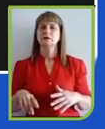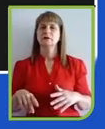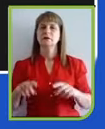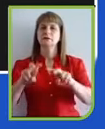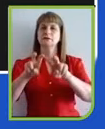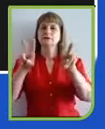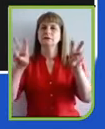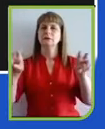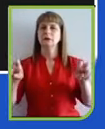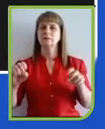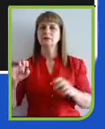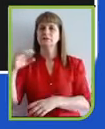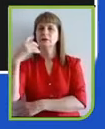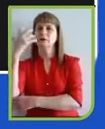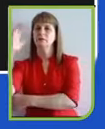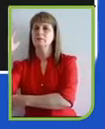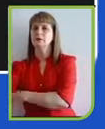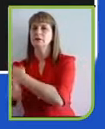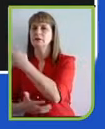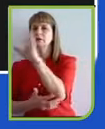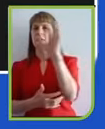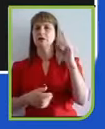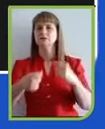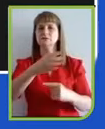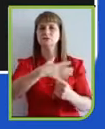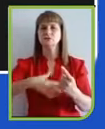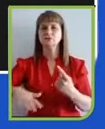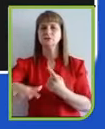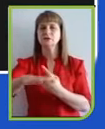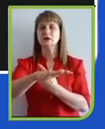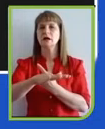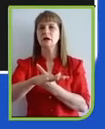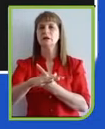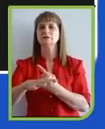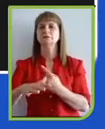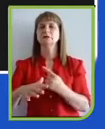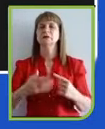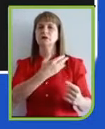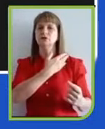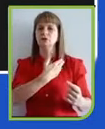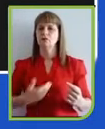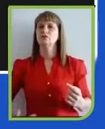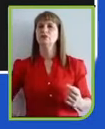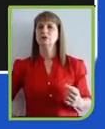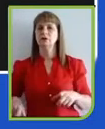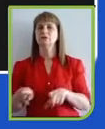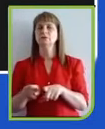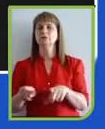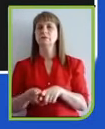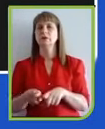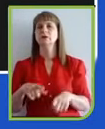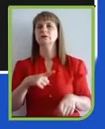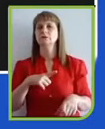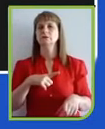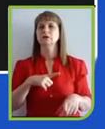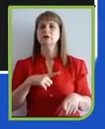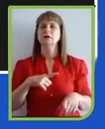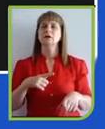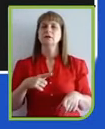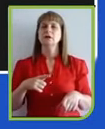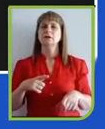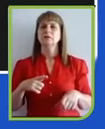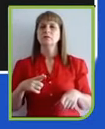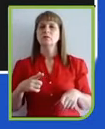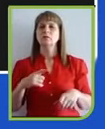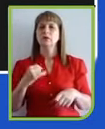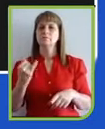governança, tem ganhado uma relevância grande. Todo mundo que é da área sabe, só acompanhar os jornais, os sites